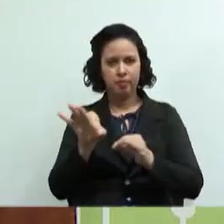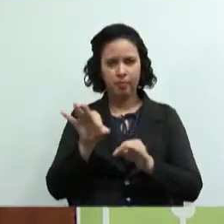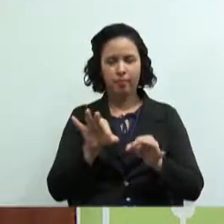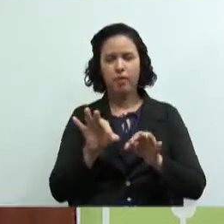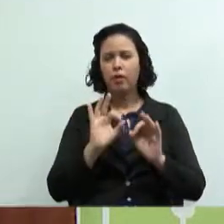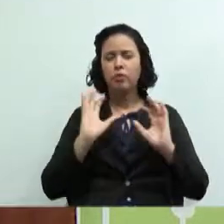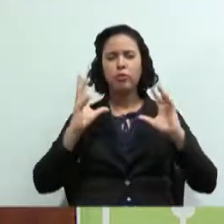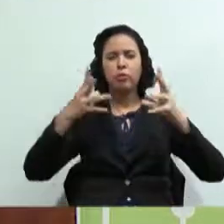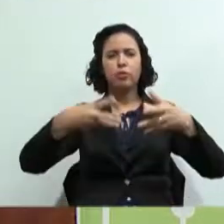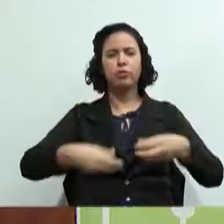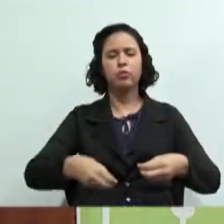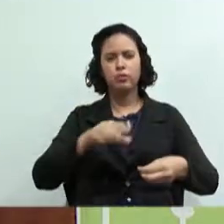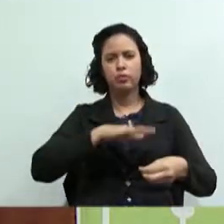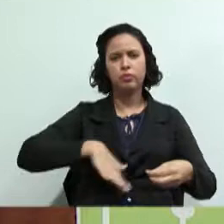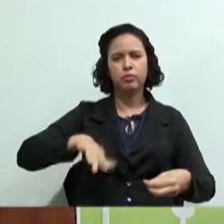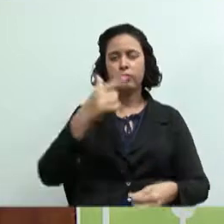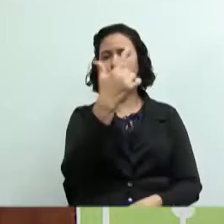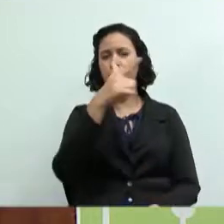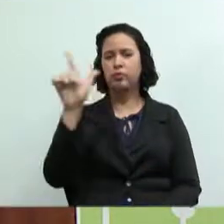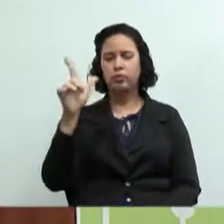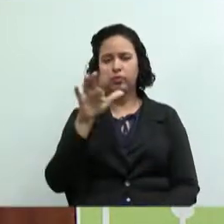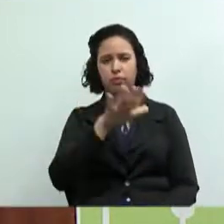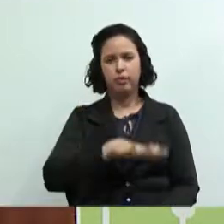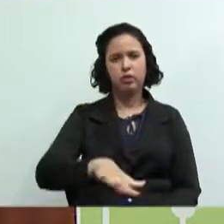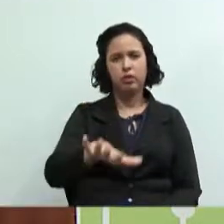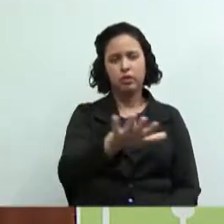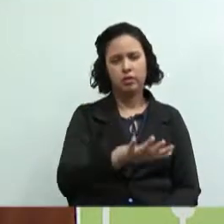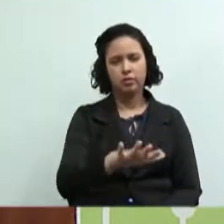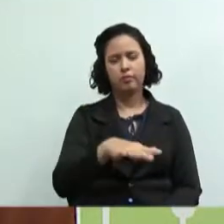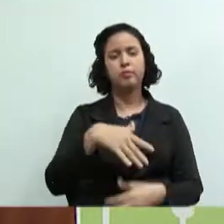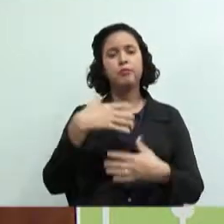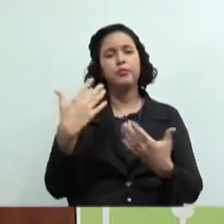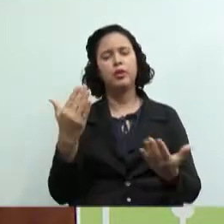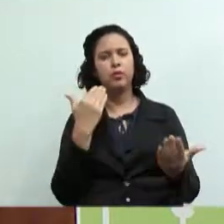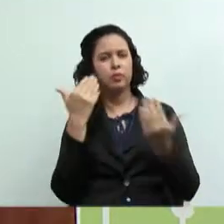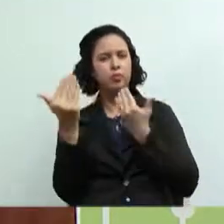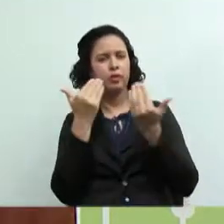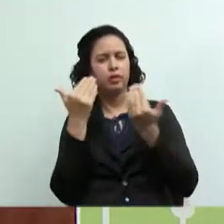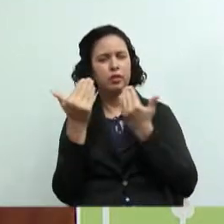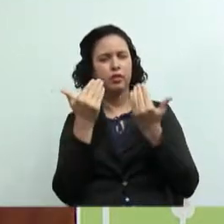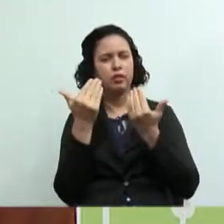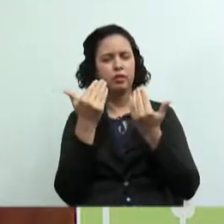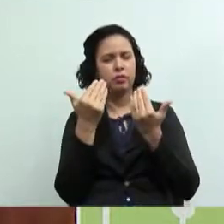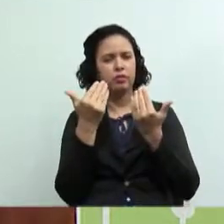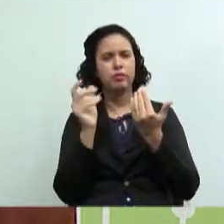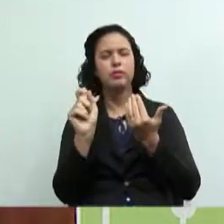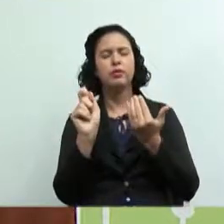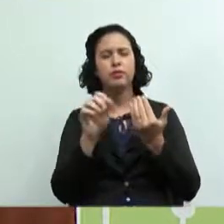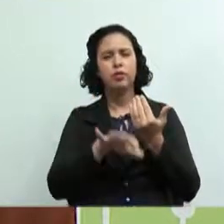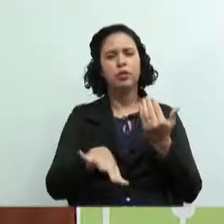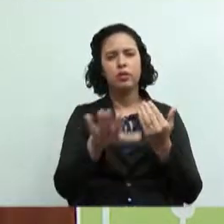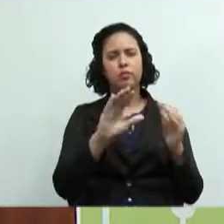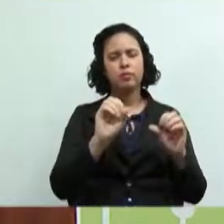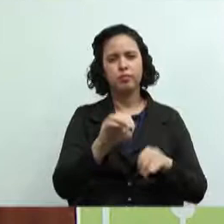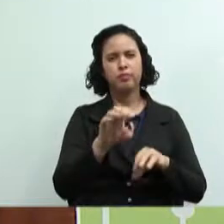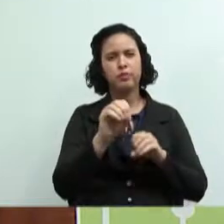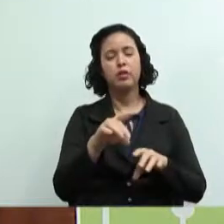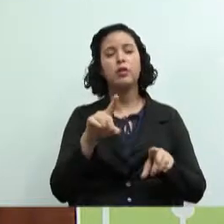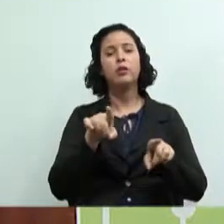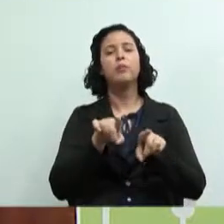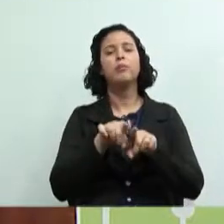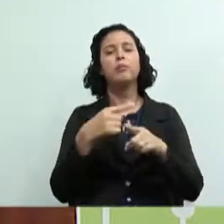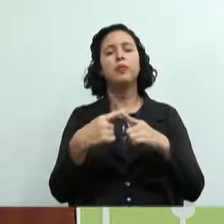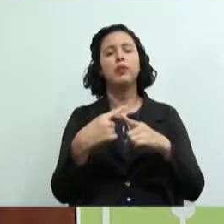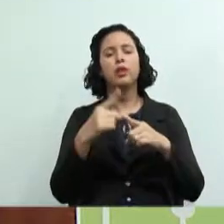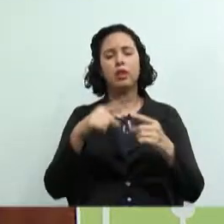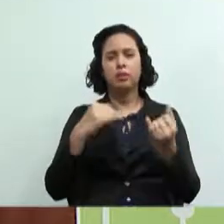todos os outros ramos, eu fiz a comparação com o ramo educacional porque é muito parecido, né? Um grupo de